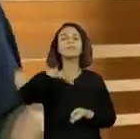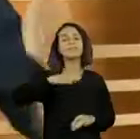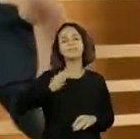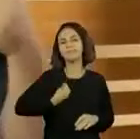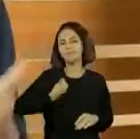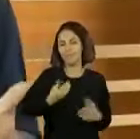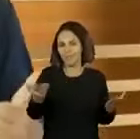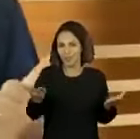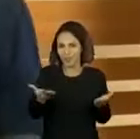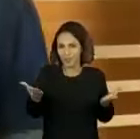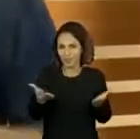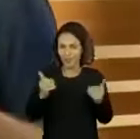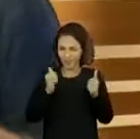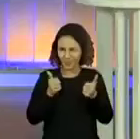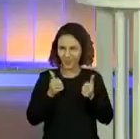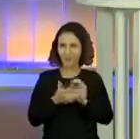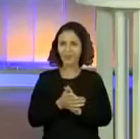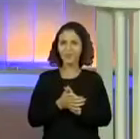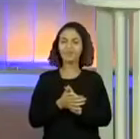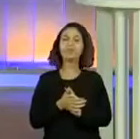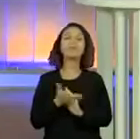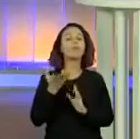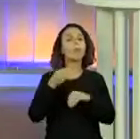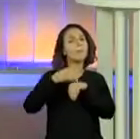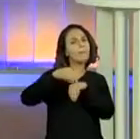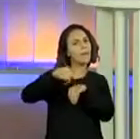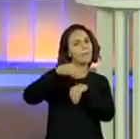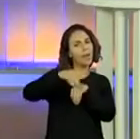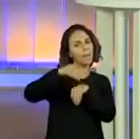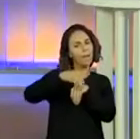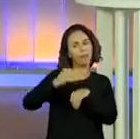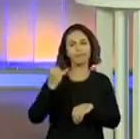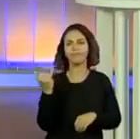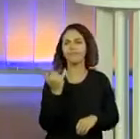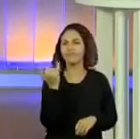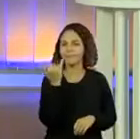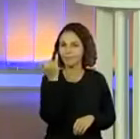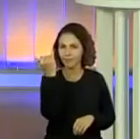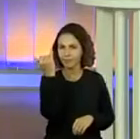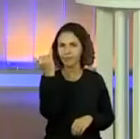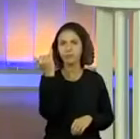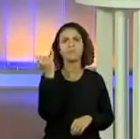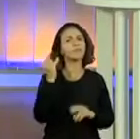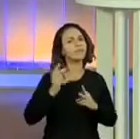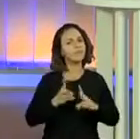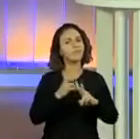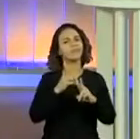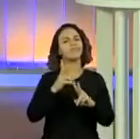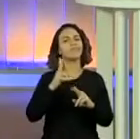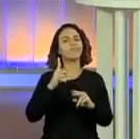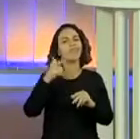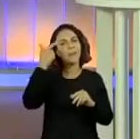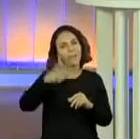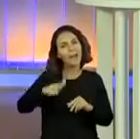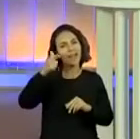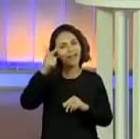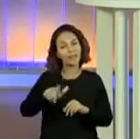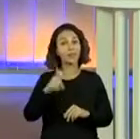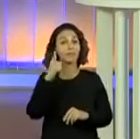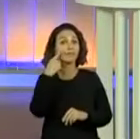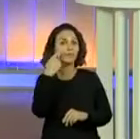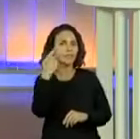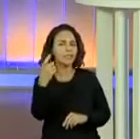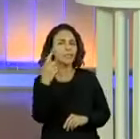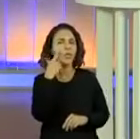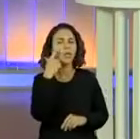passando. Tudo bem? Vamos para as informações que são sempre importantes e muito recorrentes. Olha só que interessante.